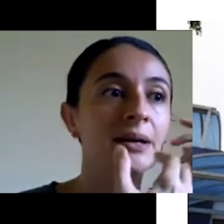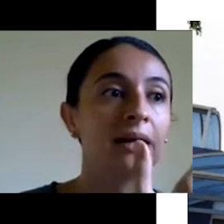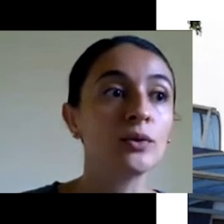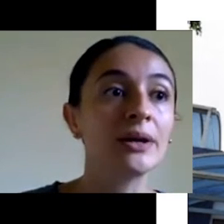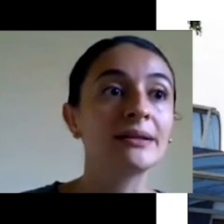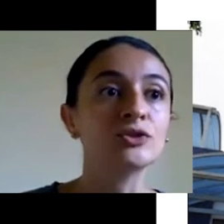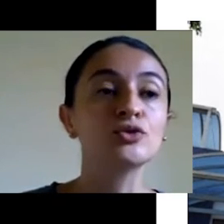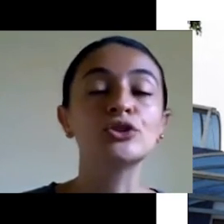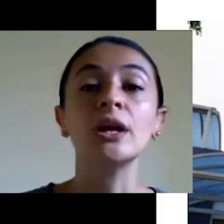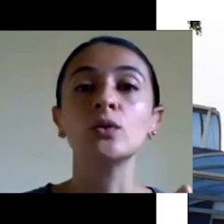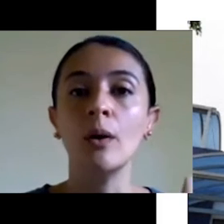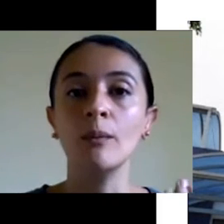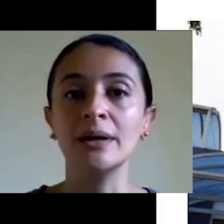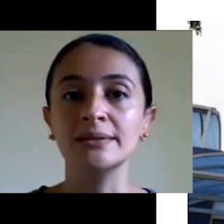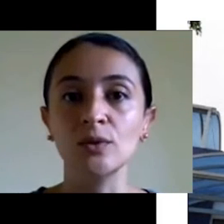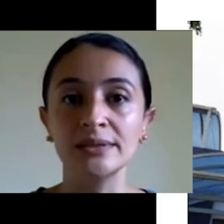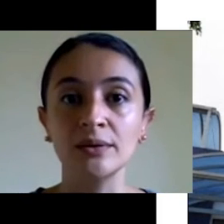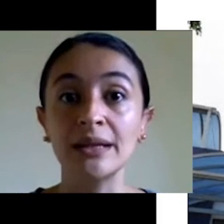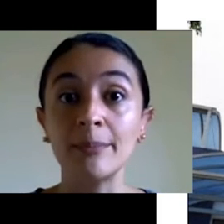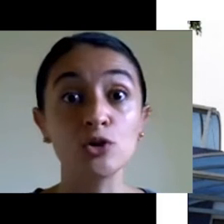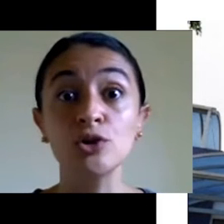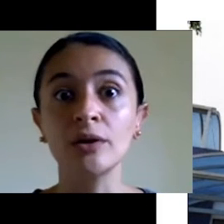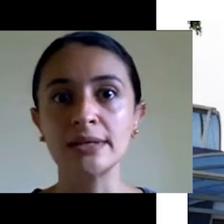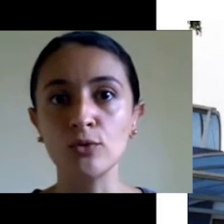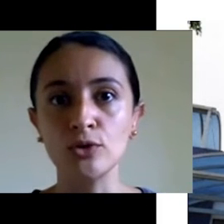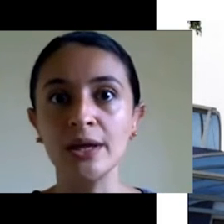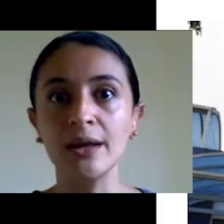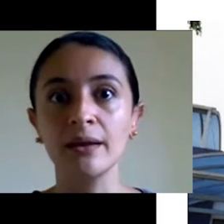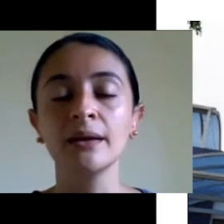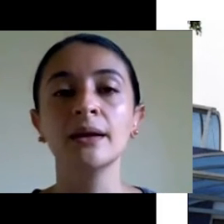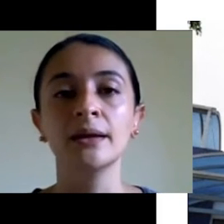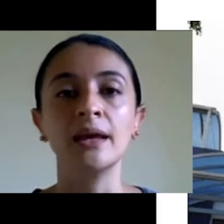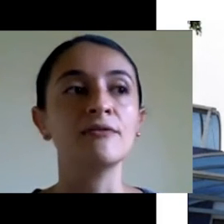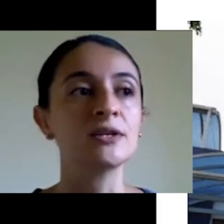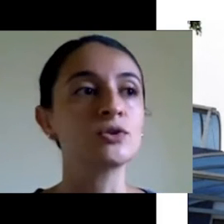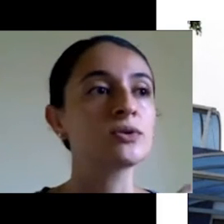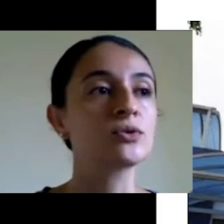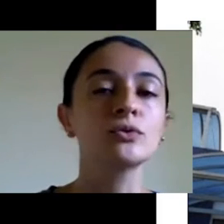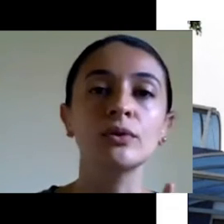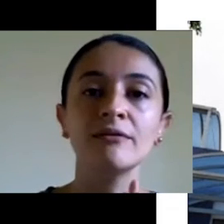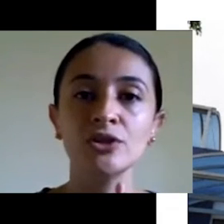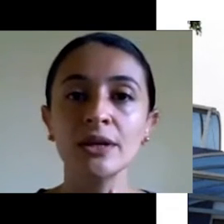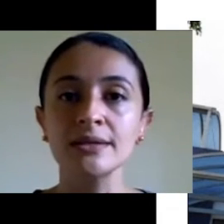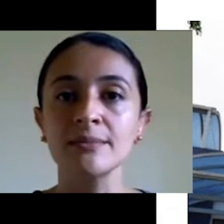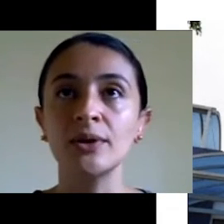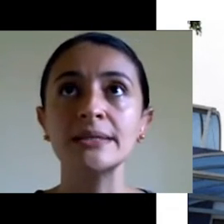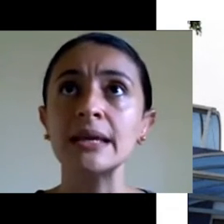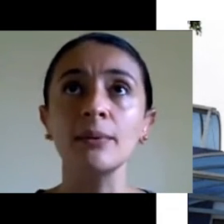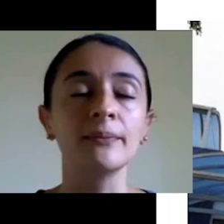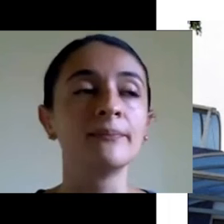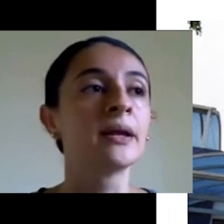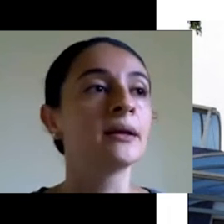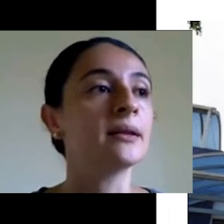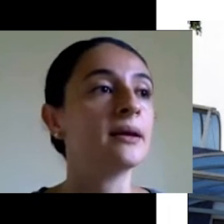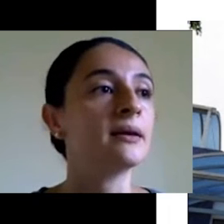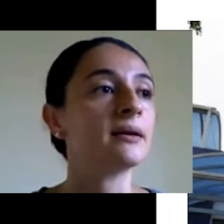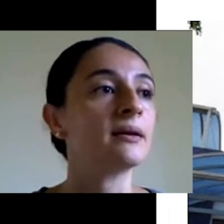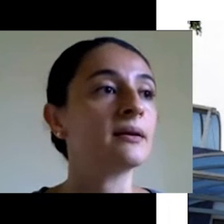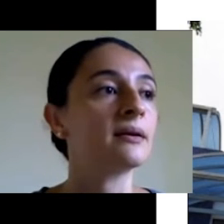aquele trabalhador está sujeito a uma situação que está prejudicando a saúde dele. Quem faz todo esse controle é a vigilância. Por exemplo,